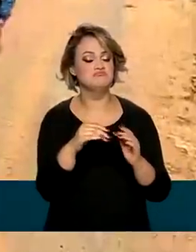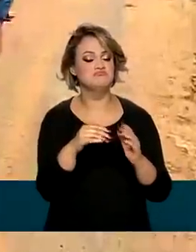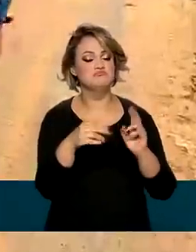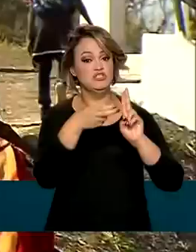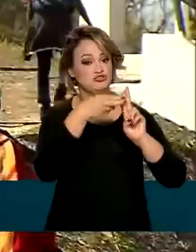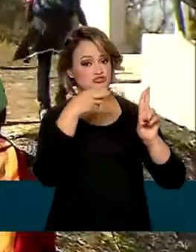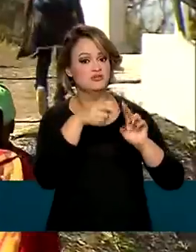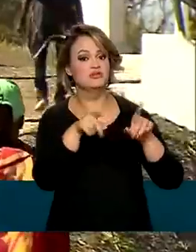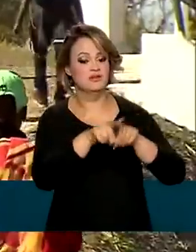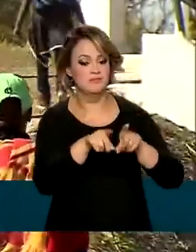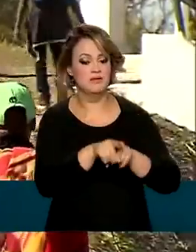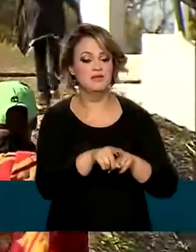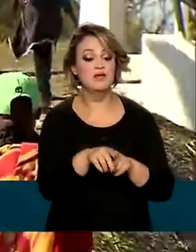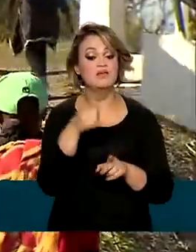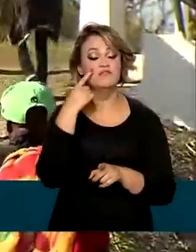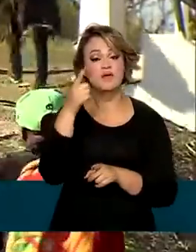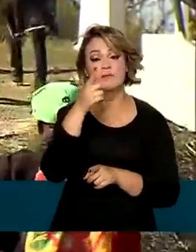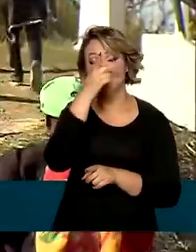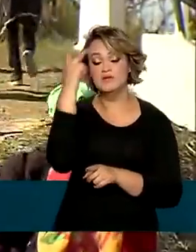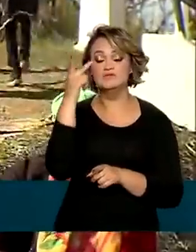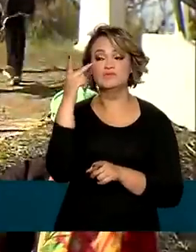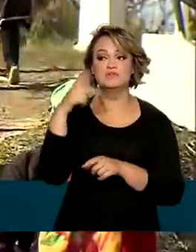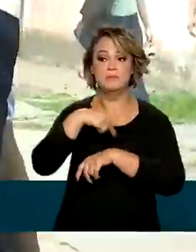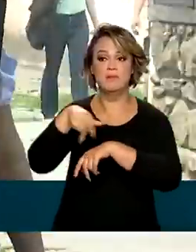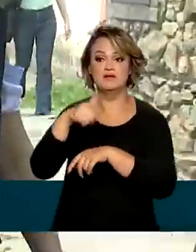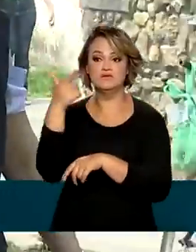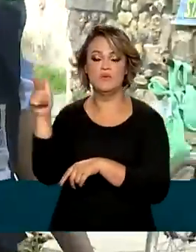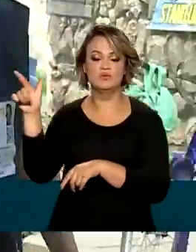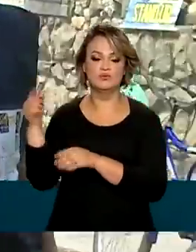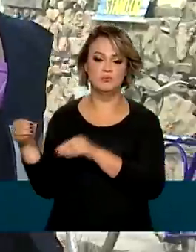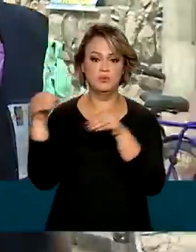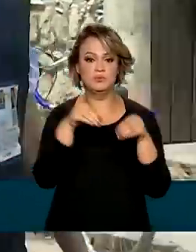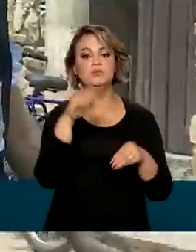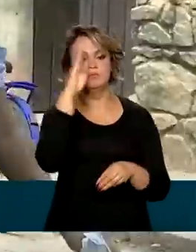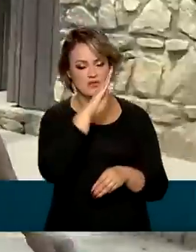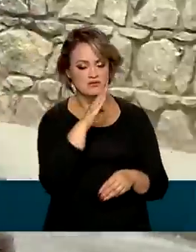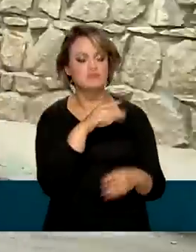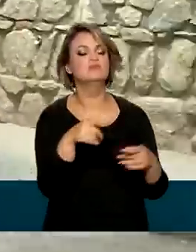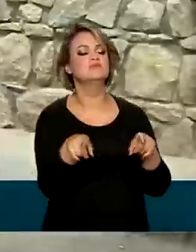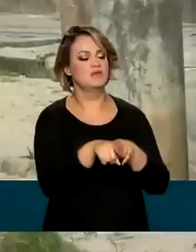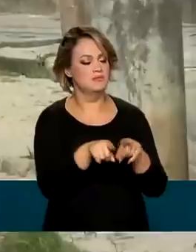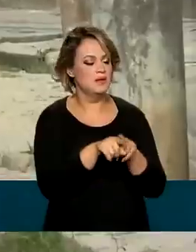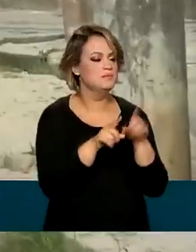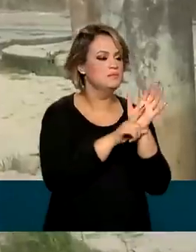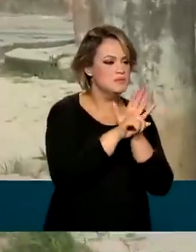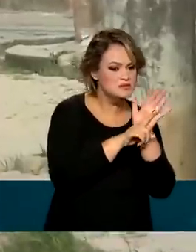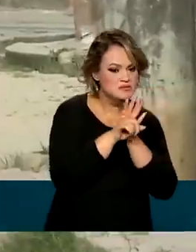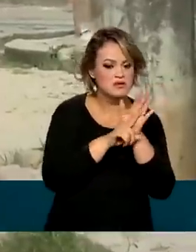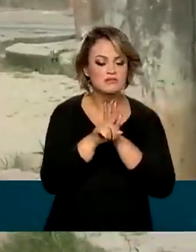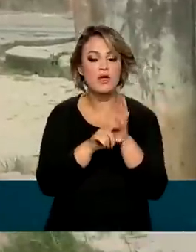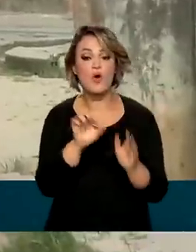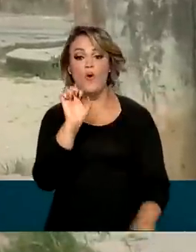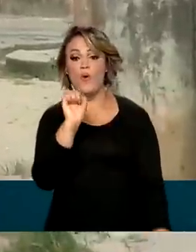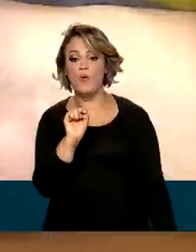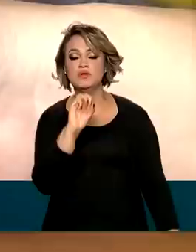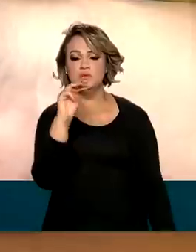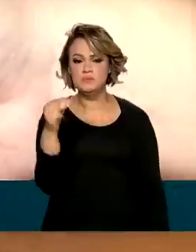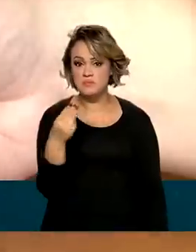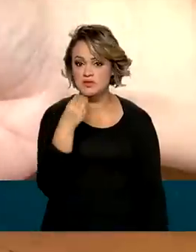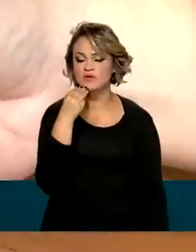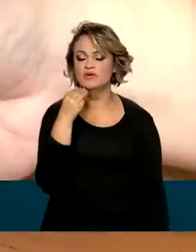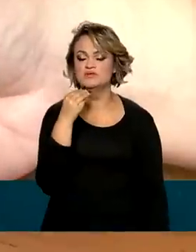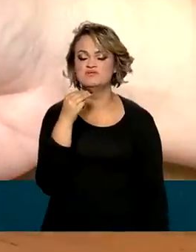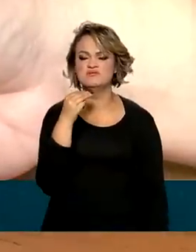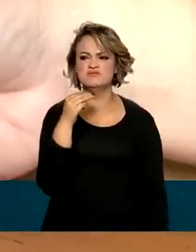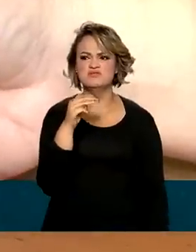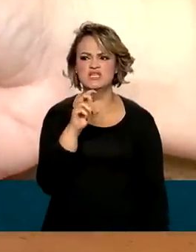inclusive, os imigrantes que vivem no país. Para isso, o Censo deverá cobrir mais de 8 milhões e meio de quilômetros